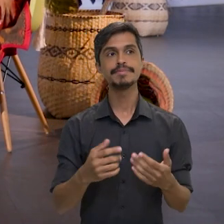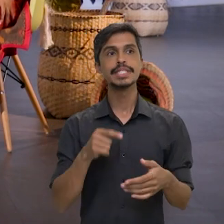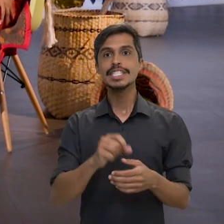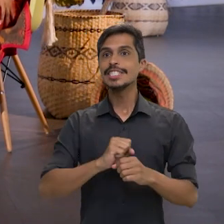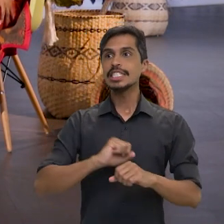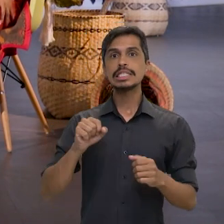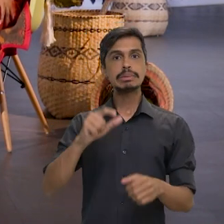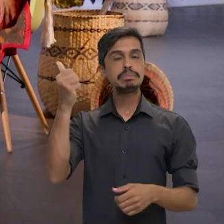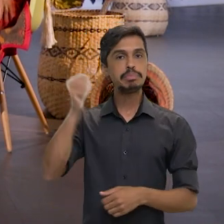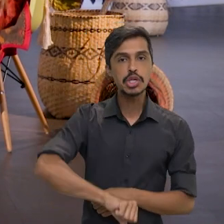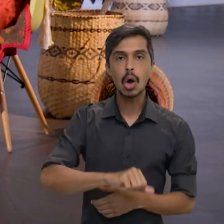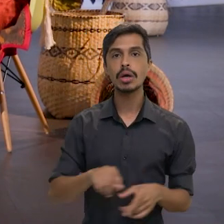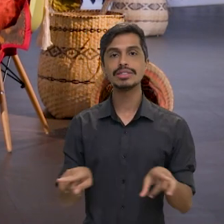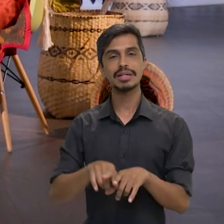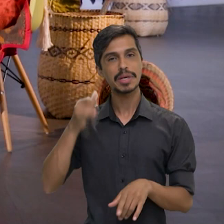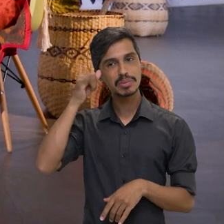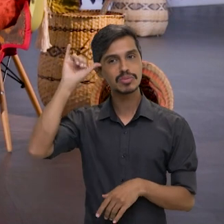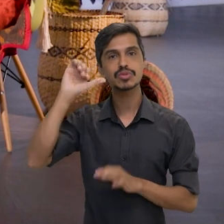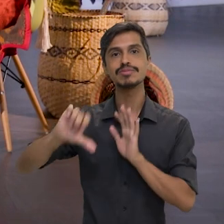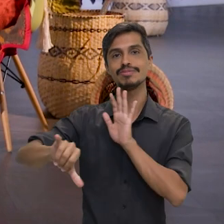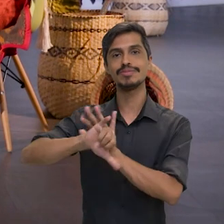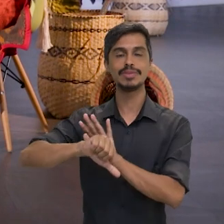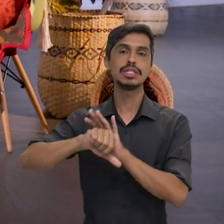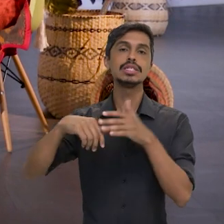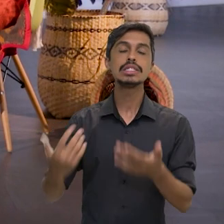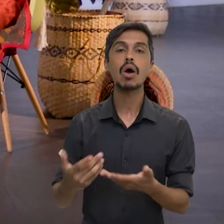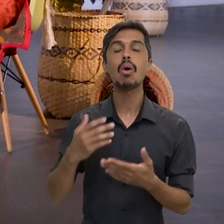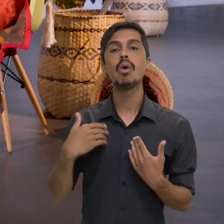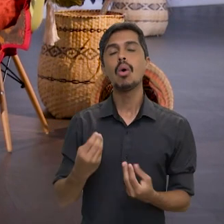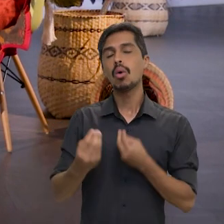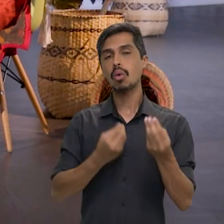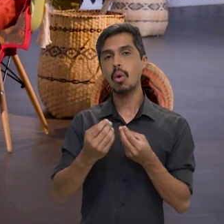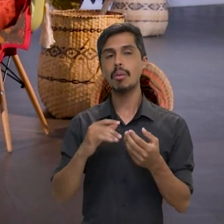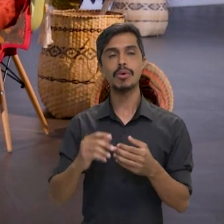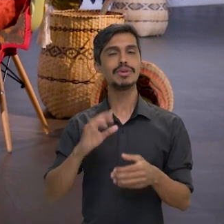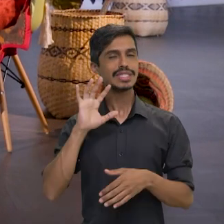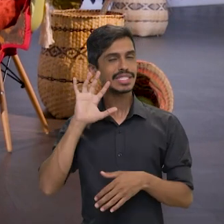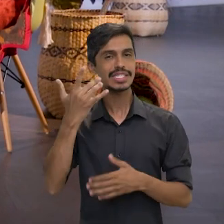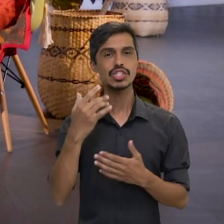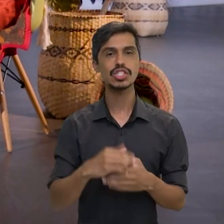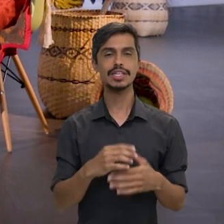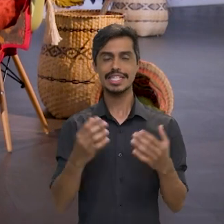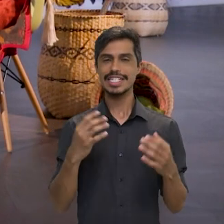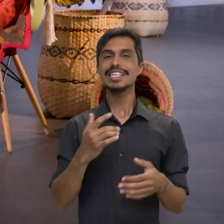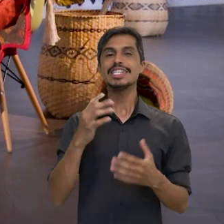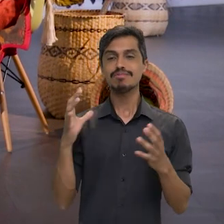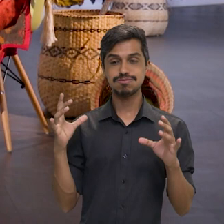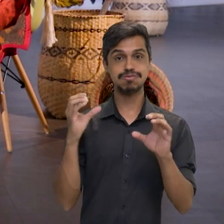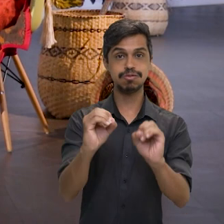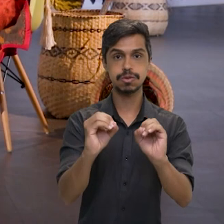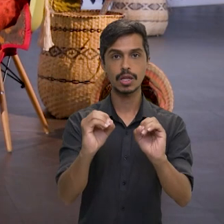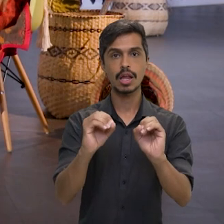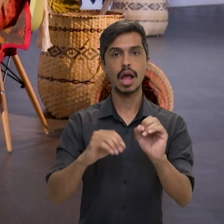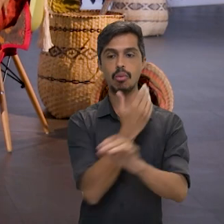campeãs de desmatamento. Nós estamos no momento de discutir como zerar o desmatamento no Brasil até 2030,